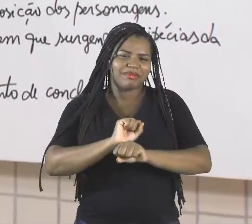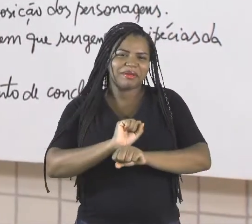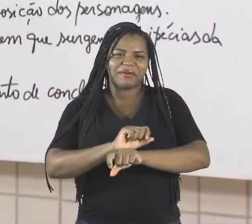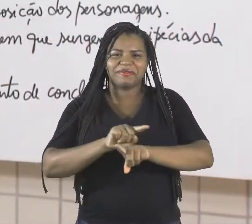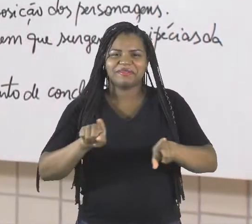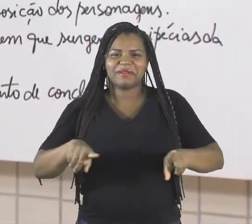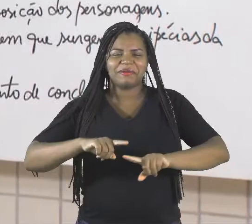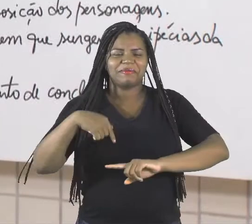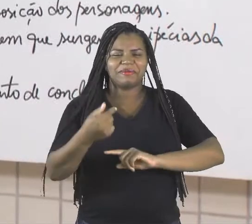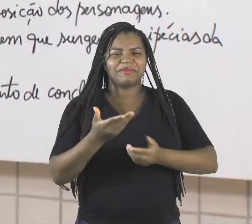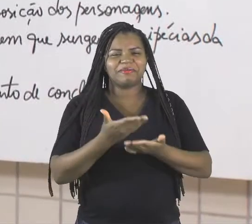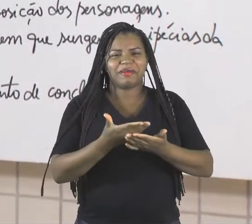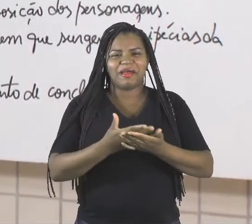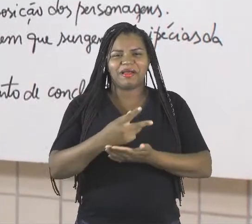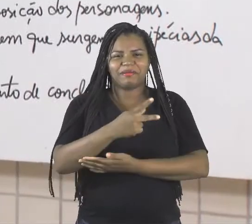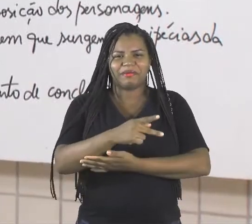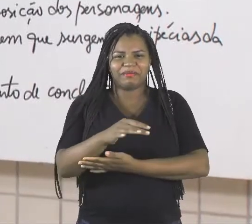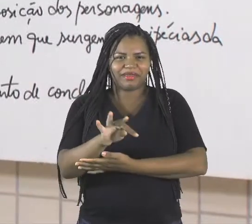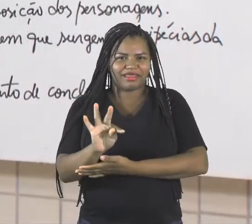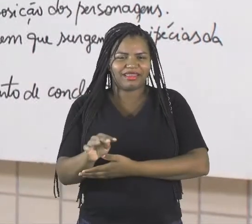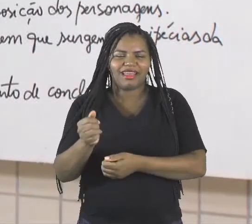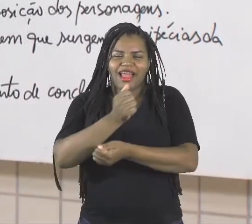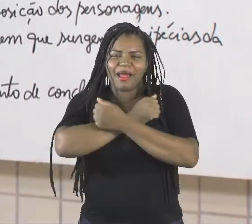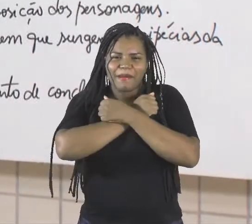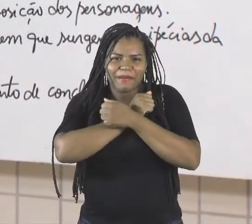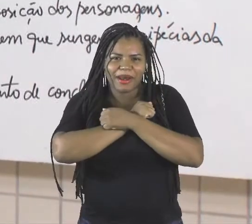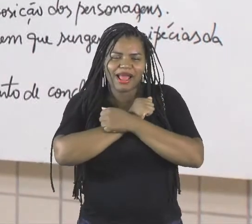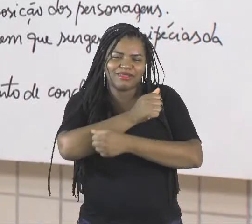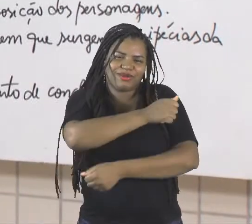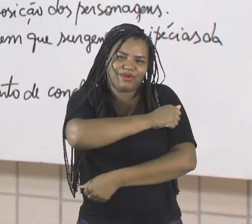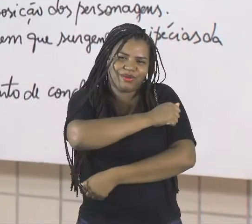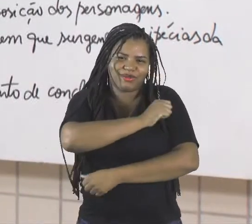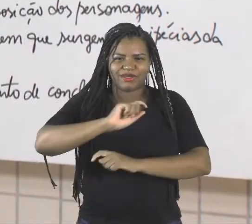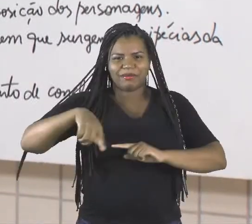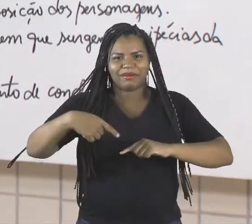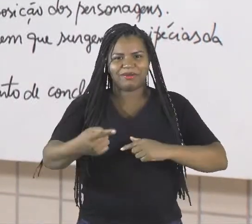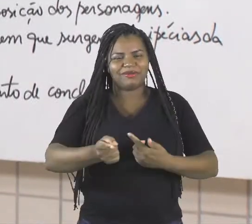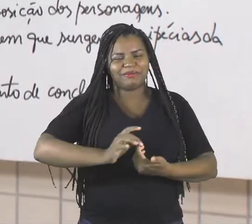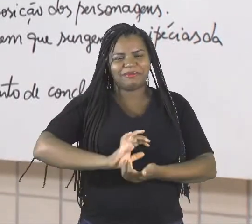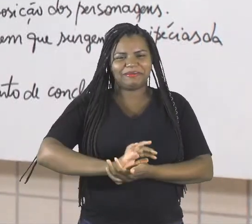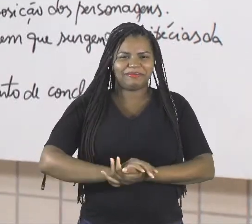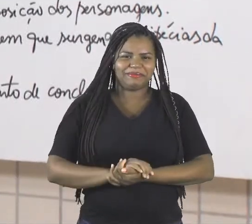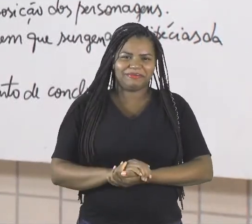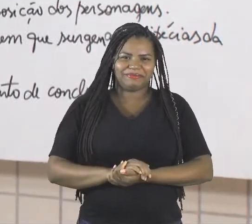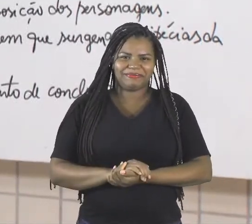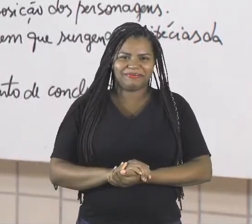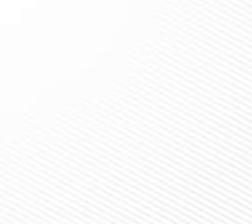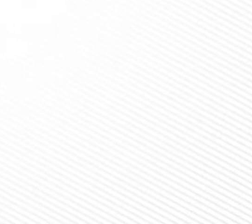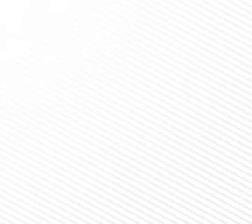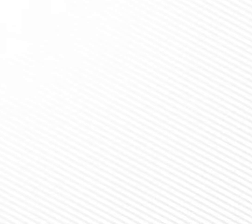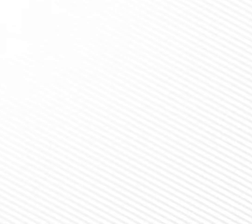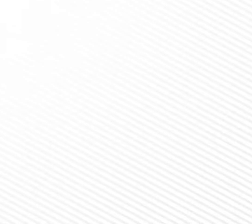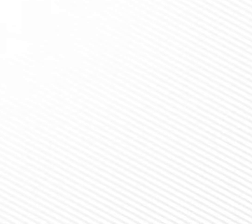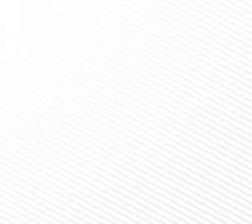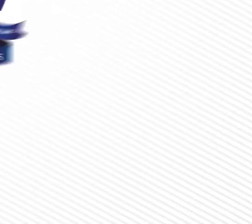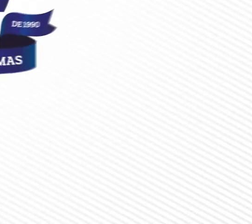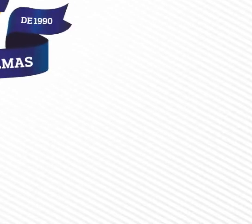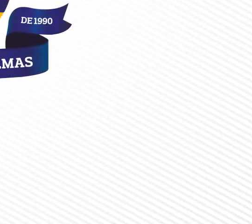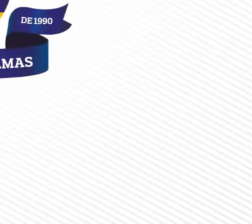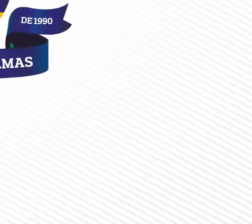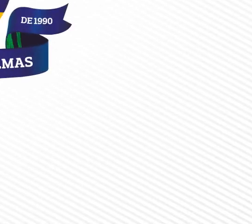de PPT. Um abraço, alunos, e até a próxima. Tchau, tchau. Tchau,